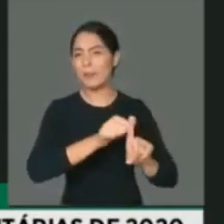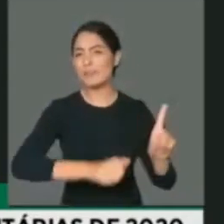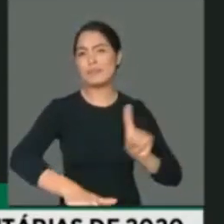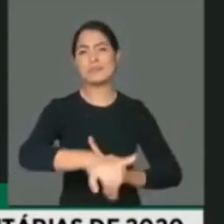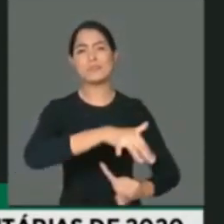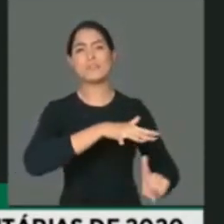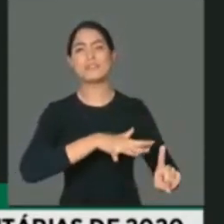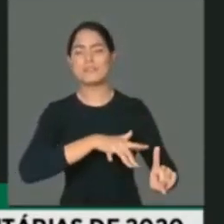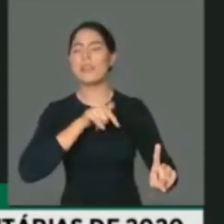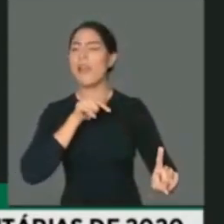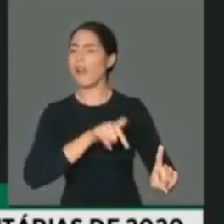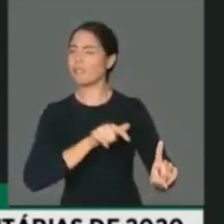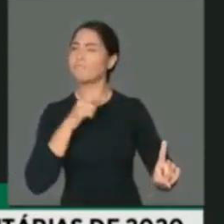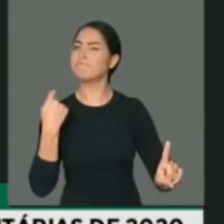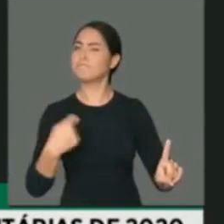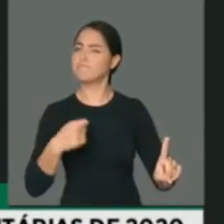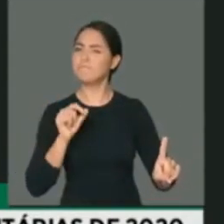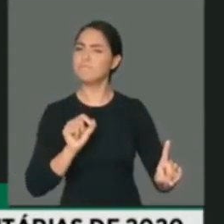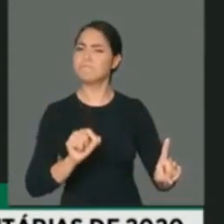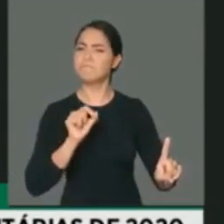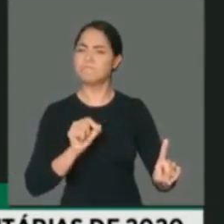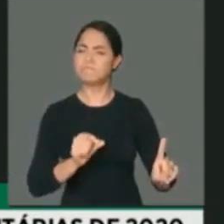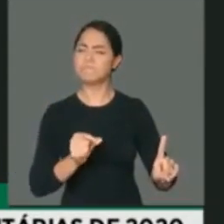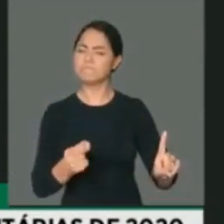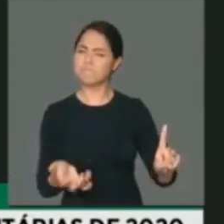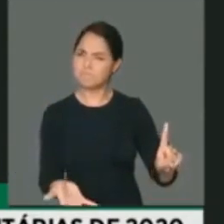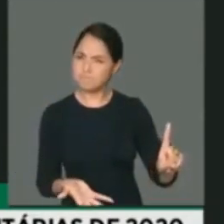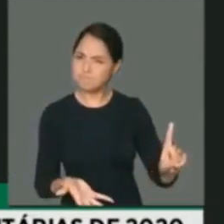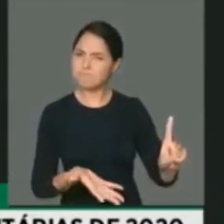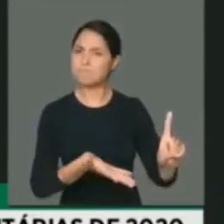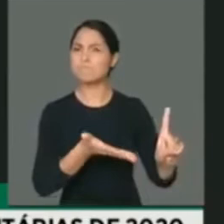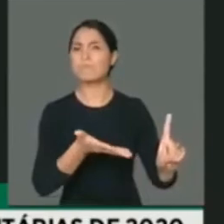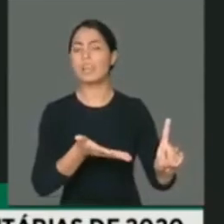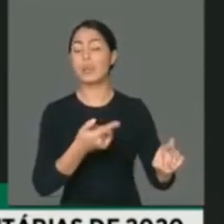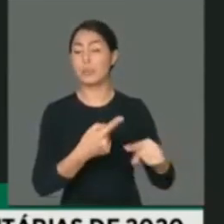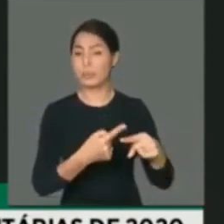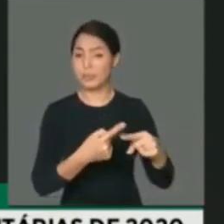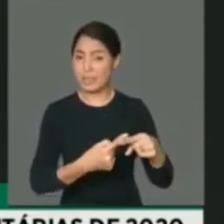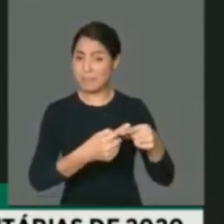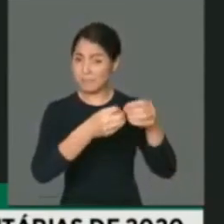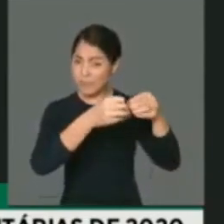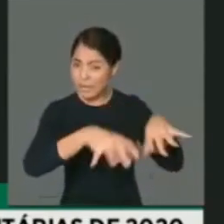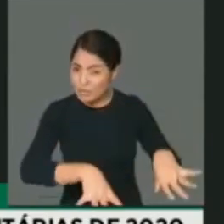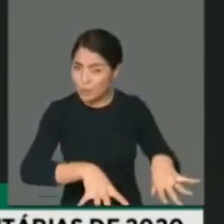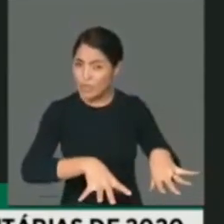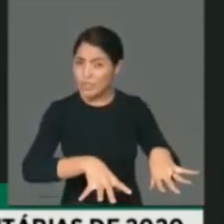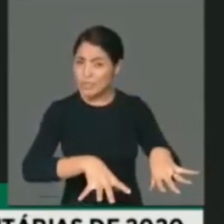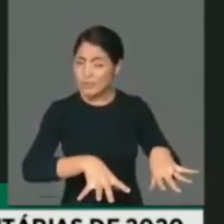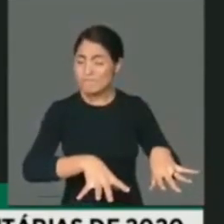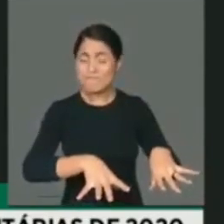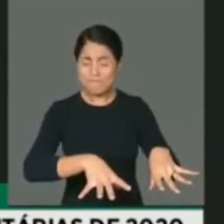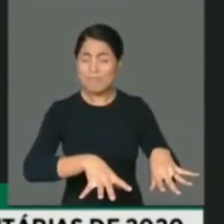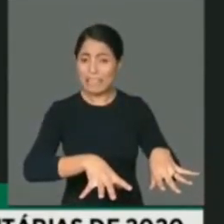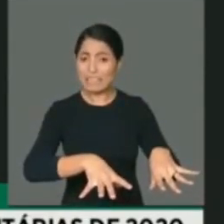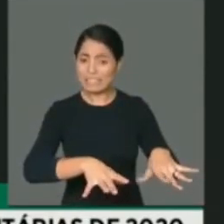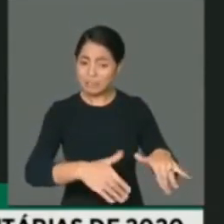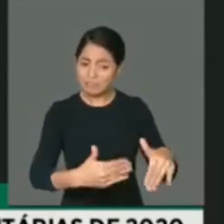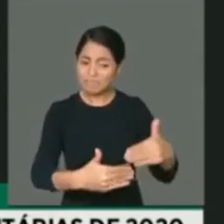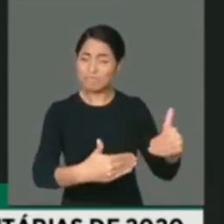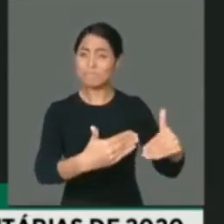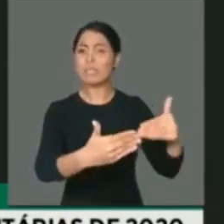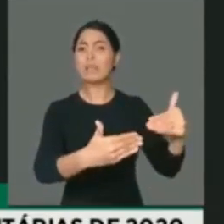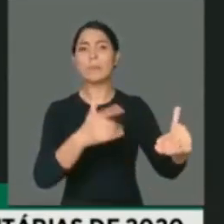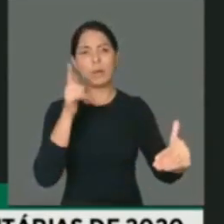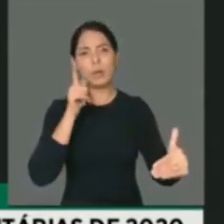saia cada vez mais atenuada dos efeitos catastróficos dessa crise, e que muitas vezes é uma